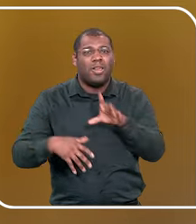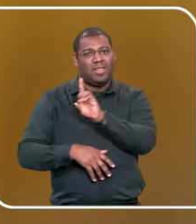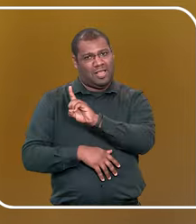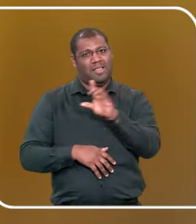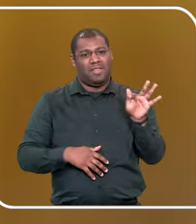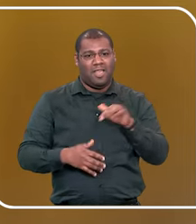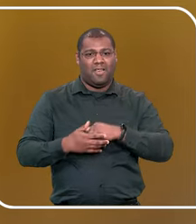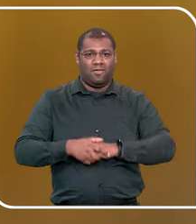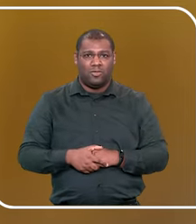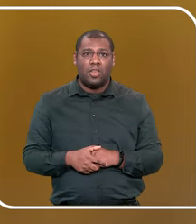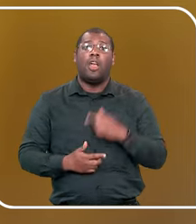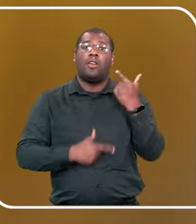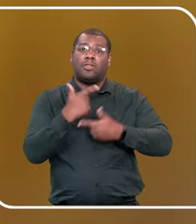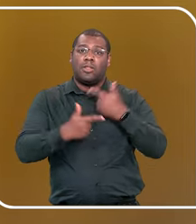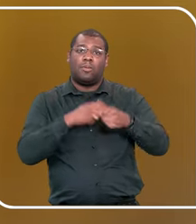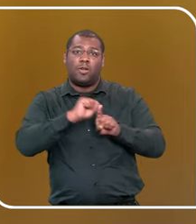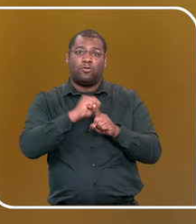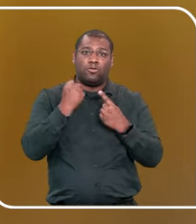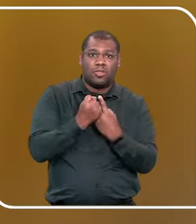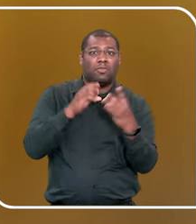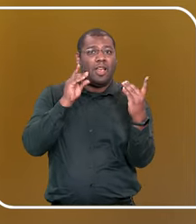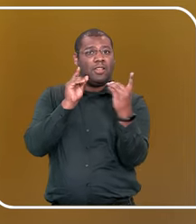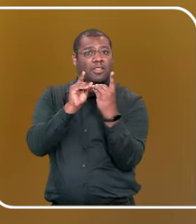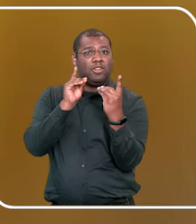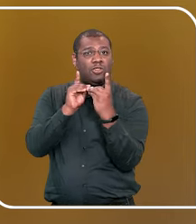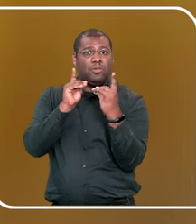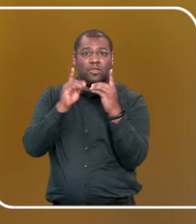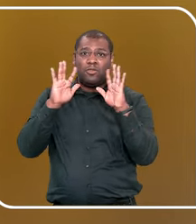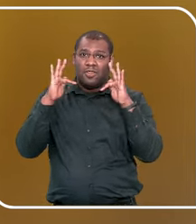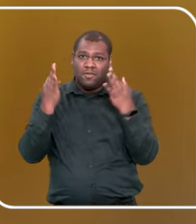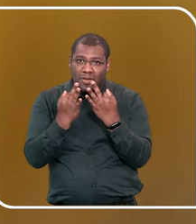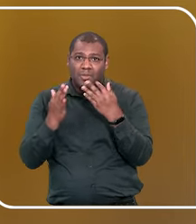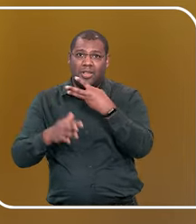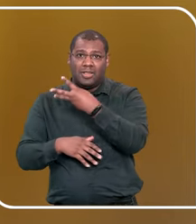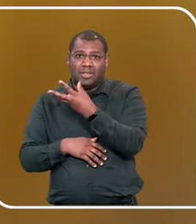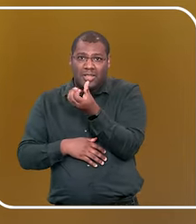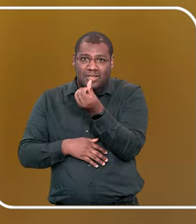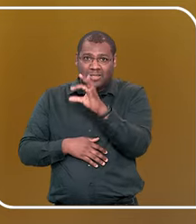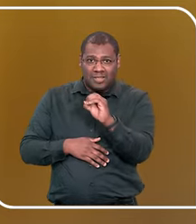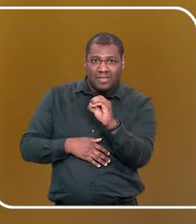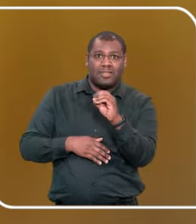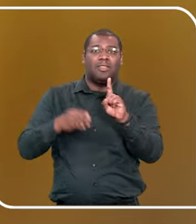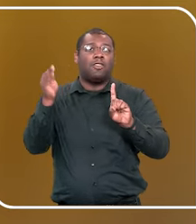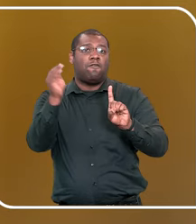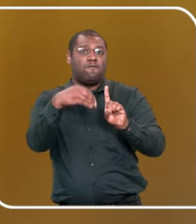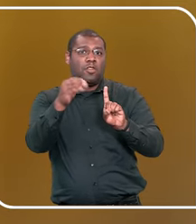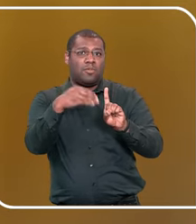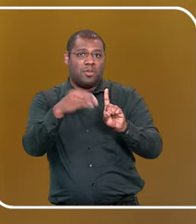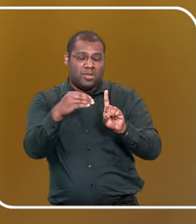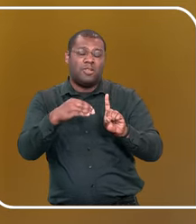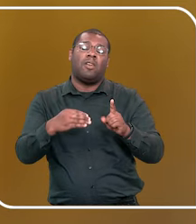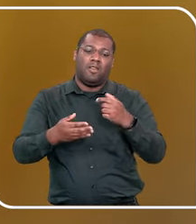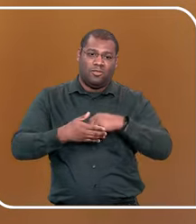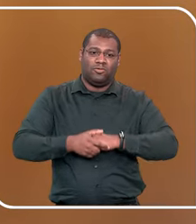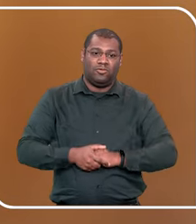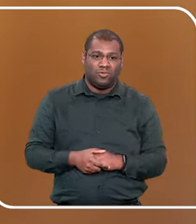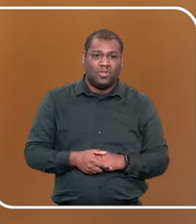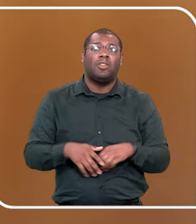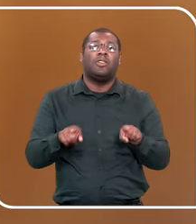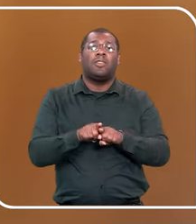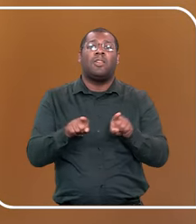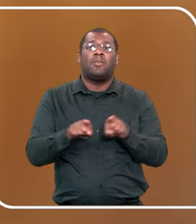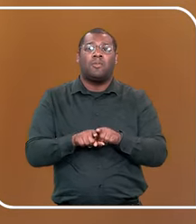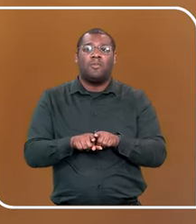que atende aproximadamente 360 famílias em situação de vulnerabilidade social por ano, e também foi integrante da